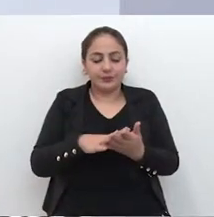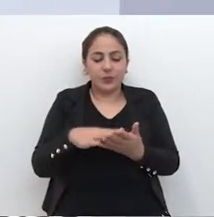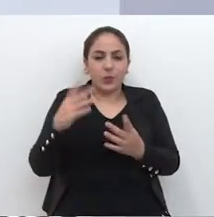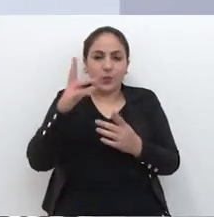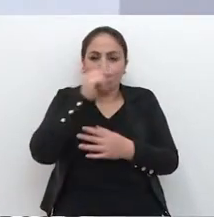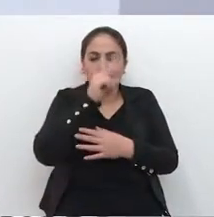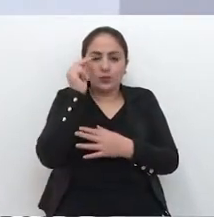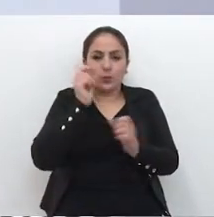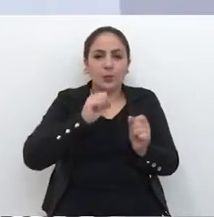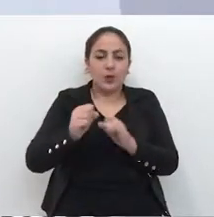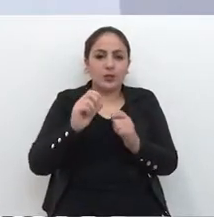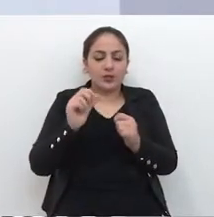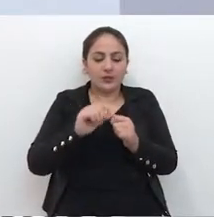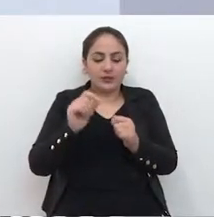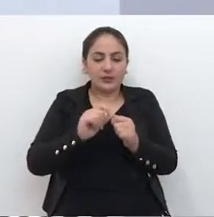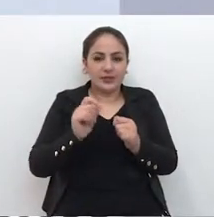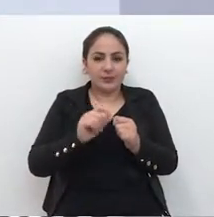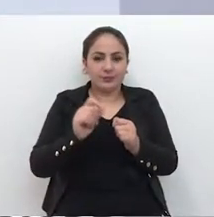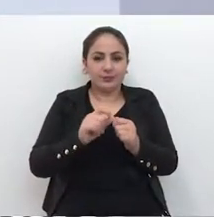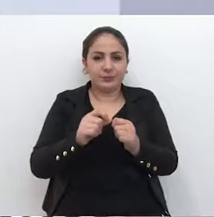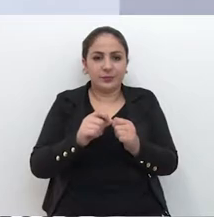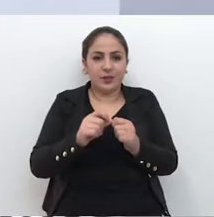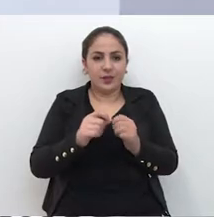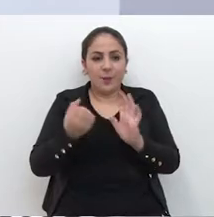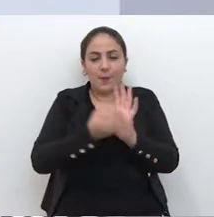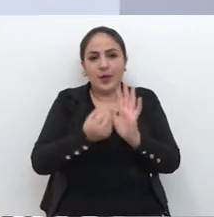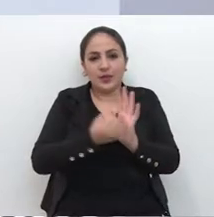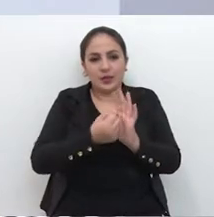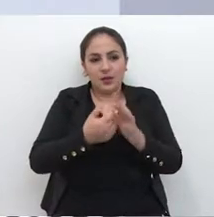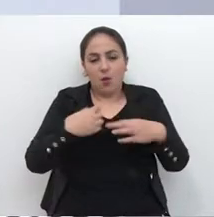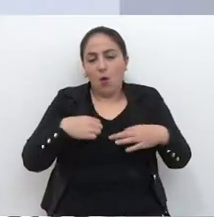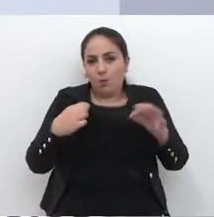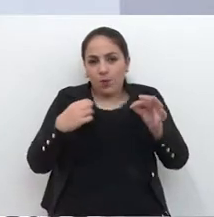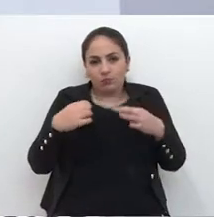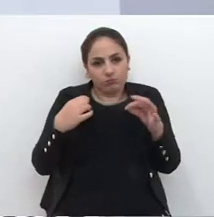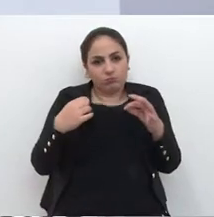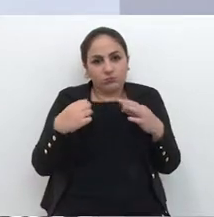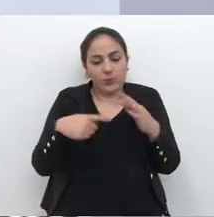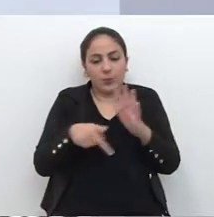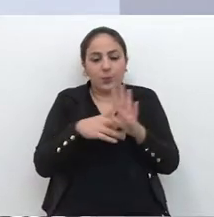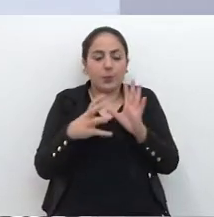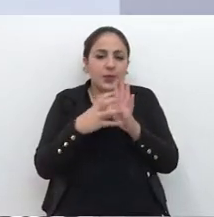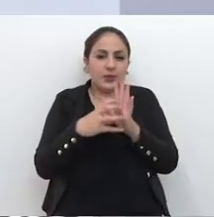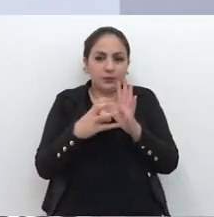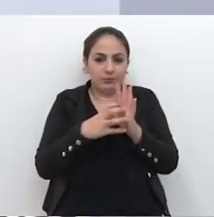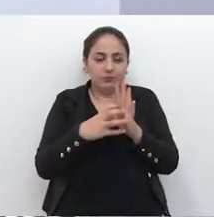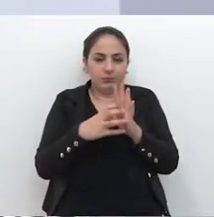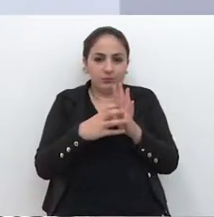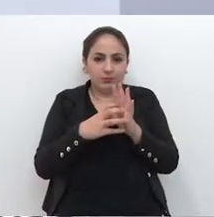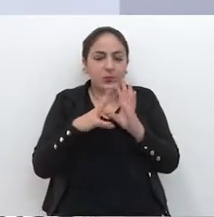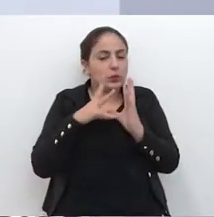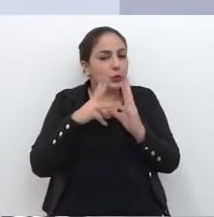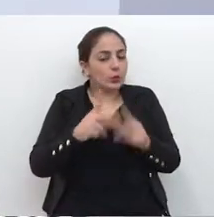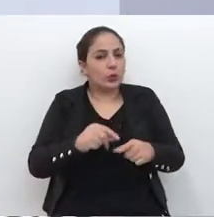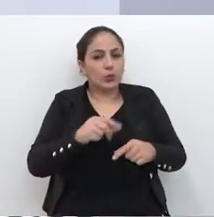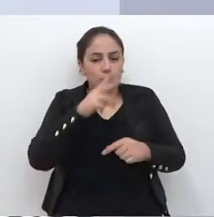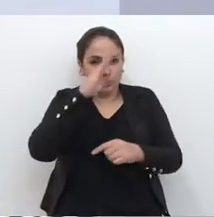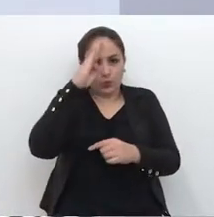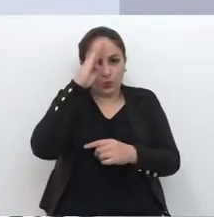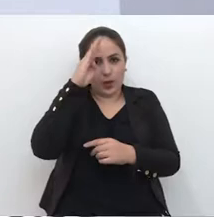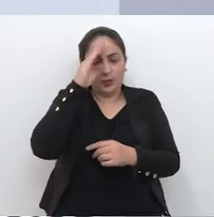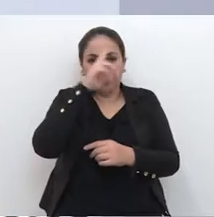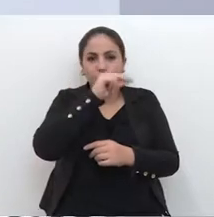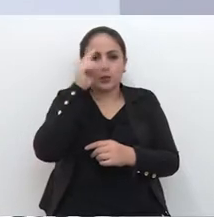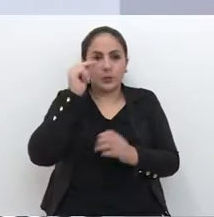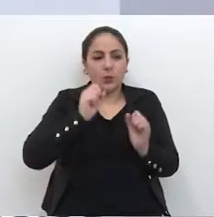município possa fornecer uma identificação através de um uniforme padronizado, que todos os